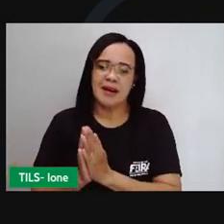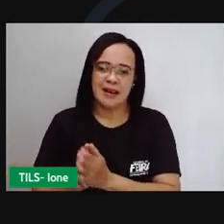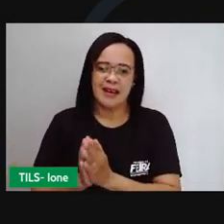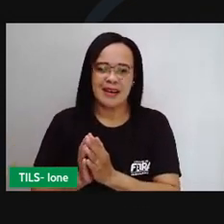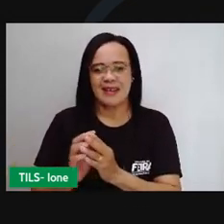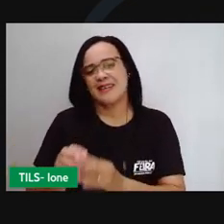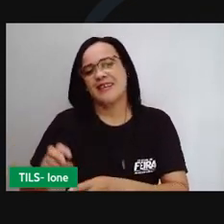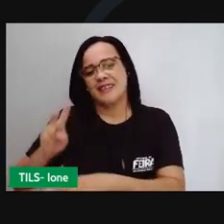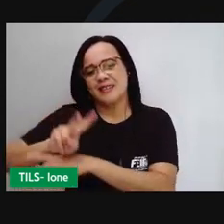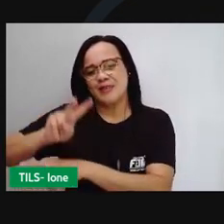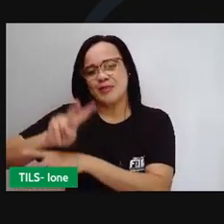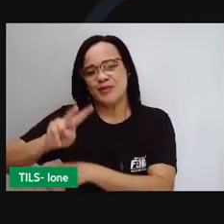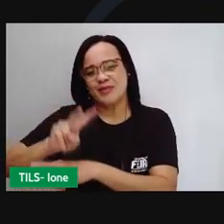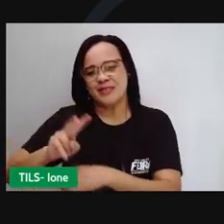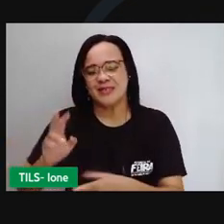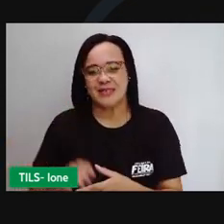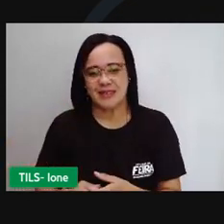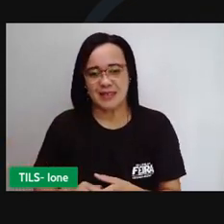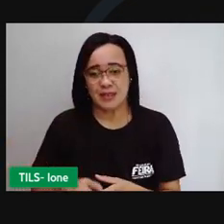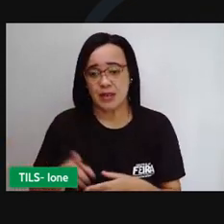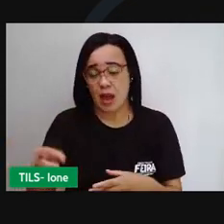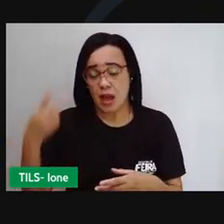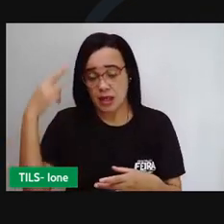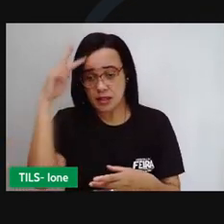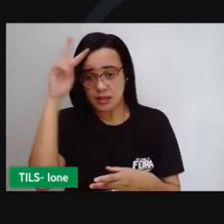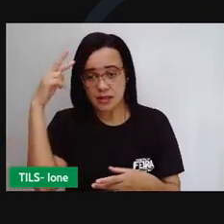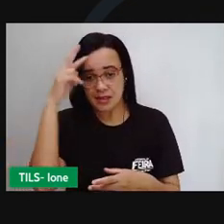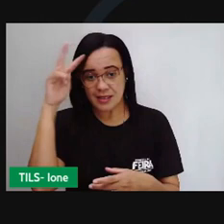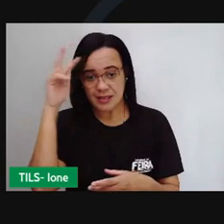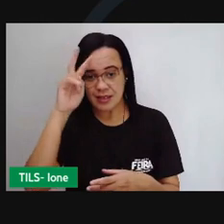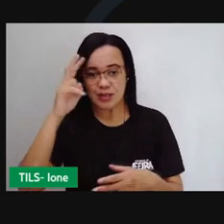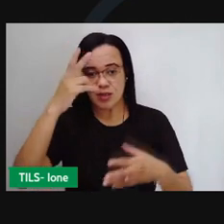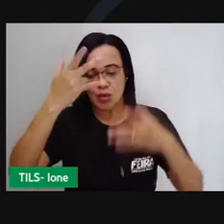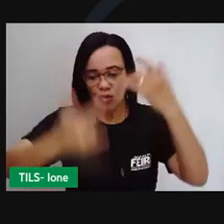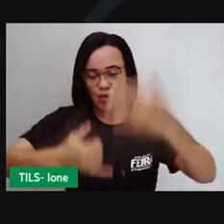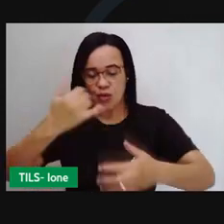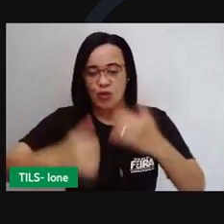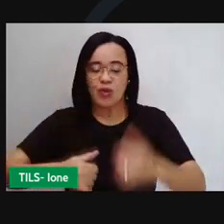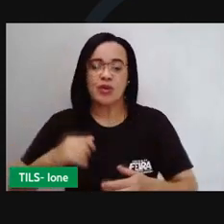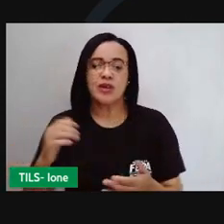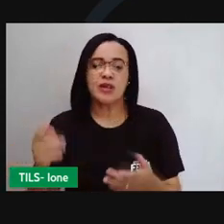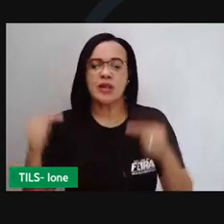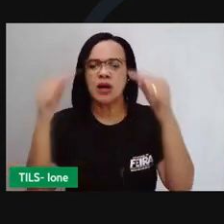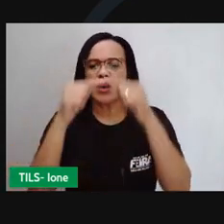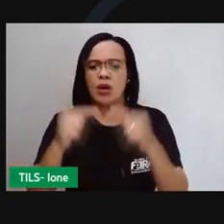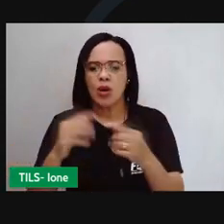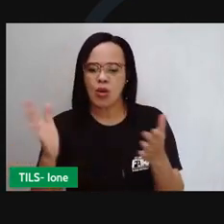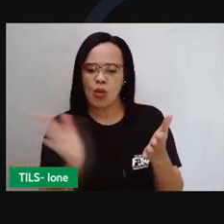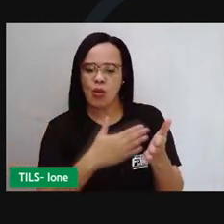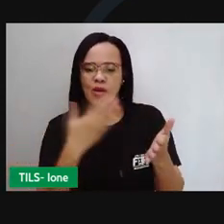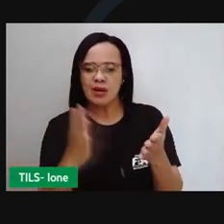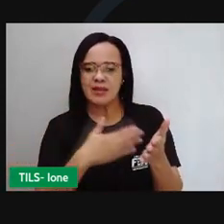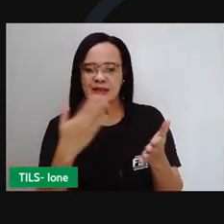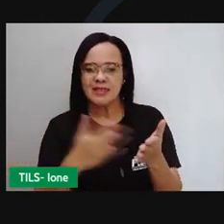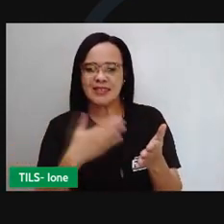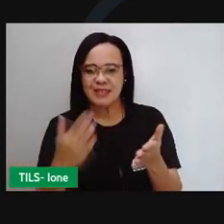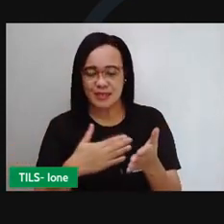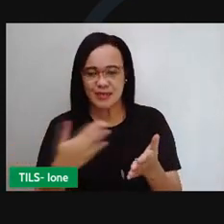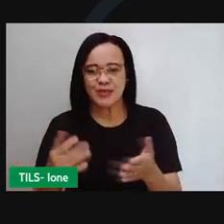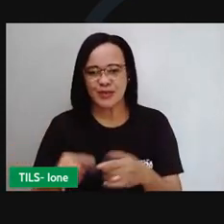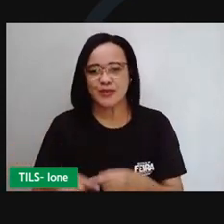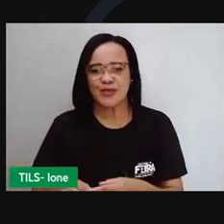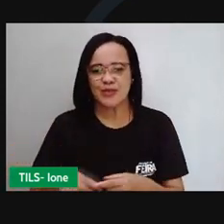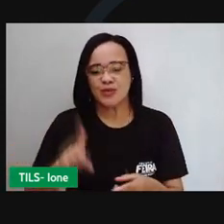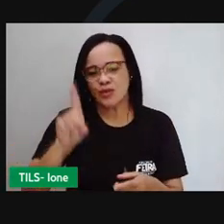Essa historinha que você acabou de assistir é baseada no livro em quadrinhos Dom João Carioca. Os autores levaram muitos